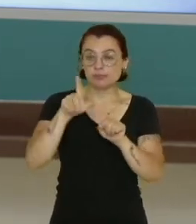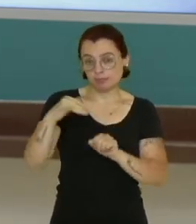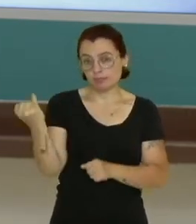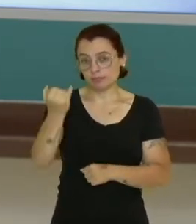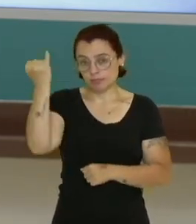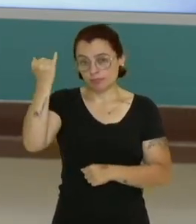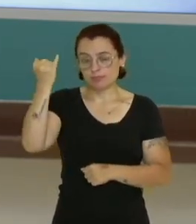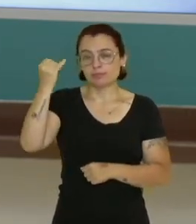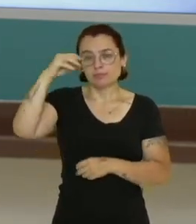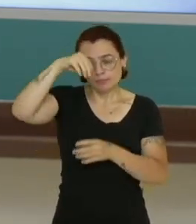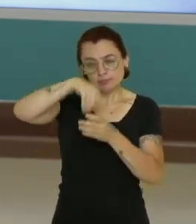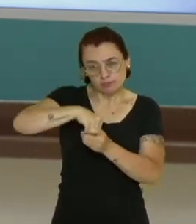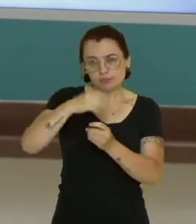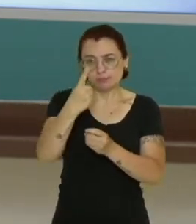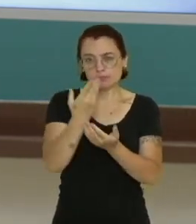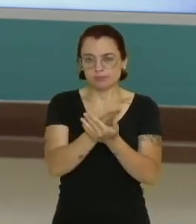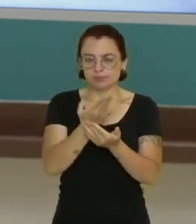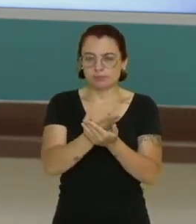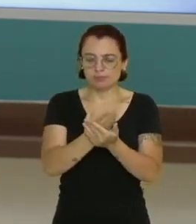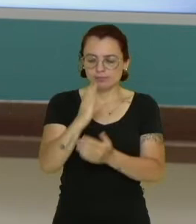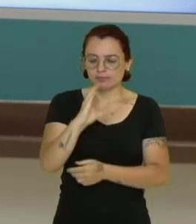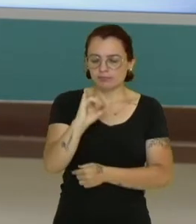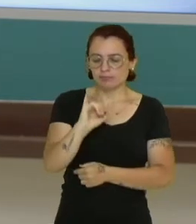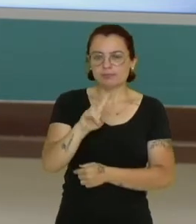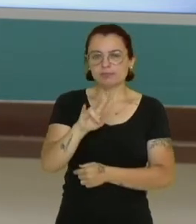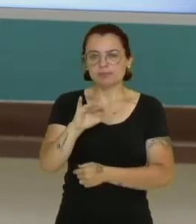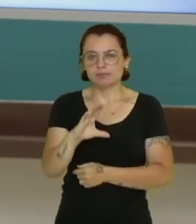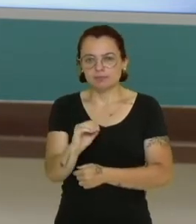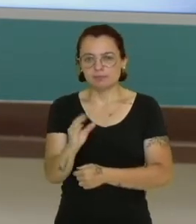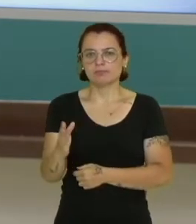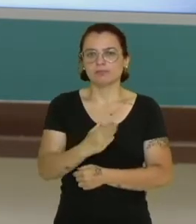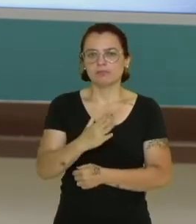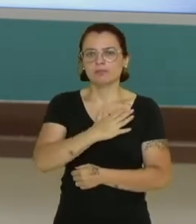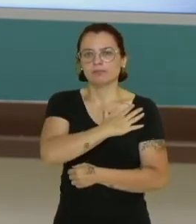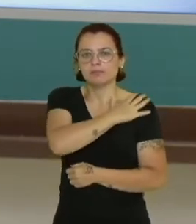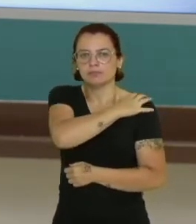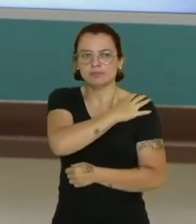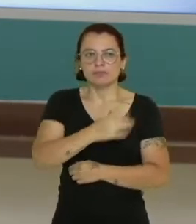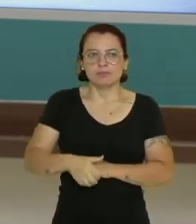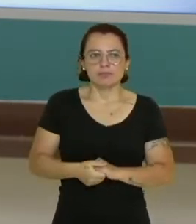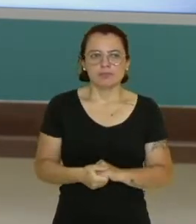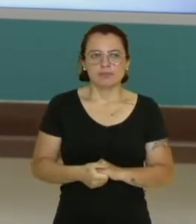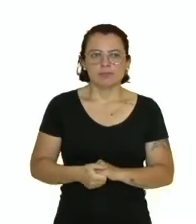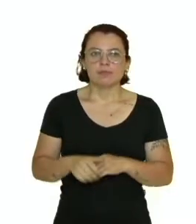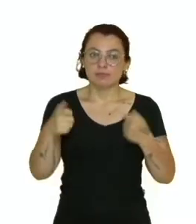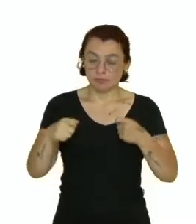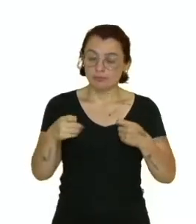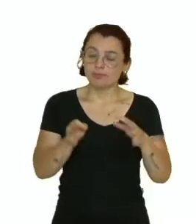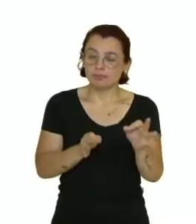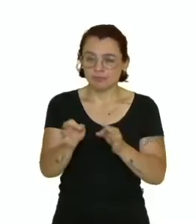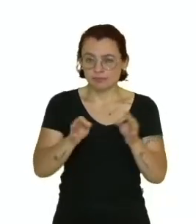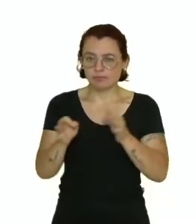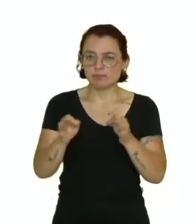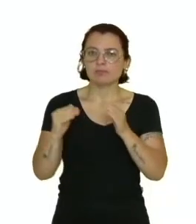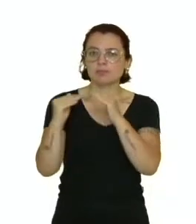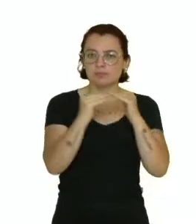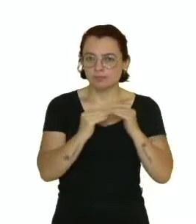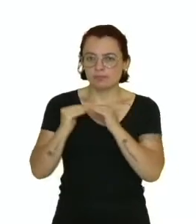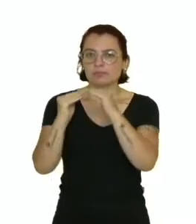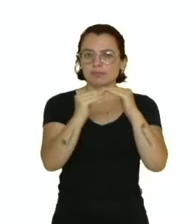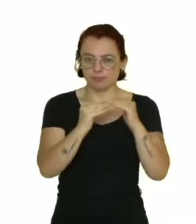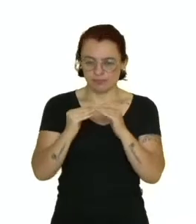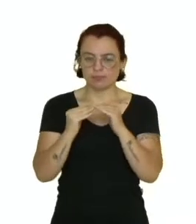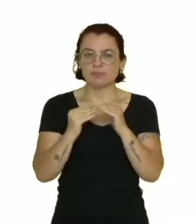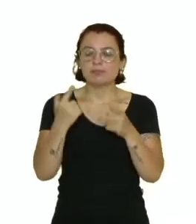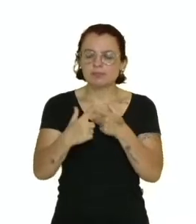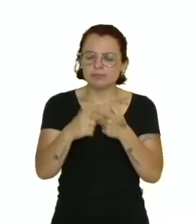colégio cívico-militar que ele tenha um plano de ação muito bem estabelecido, coeso. Por quê? Porque um plano de ação serve